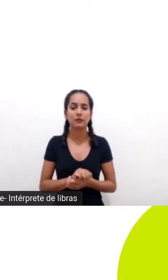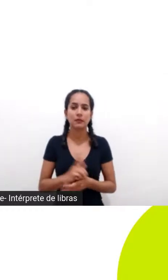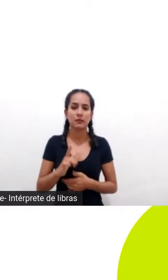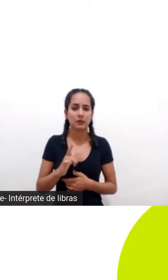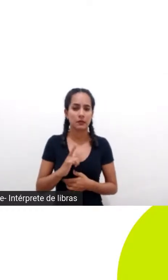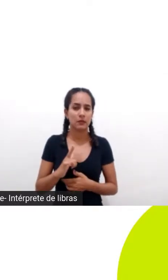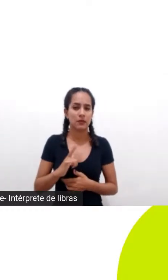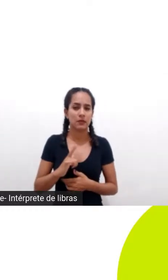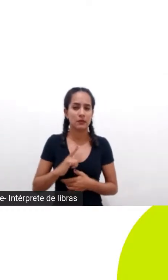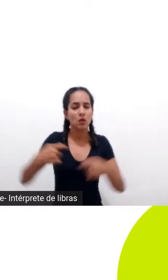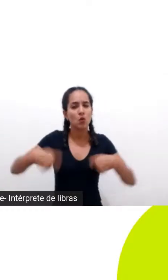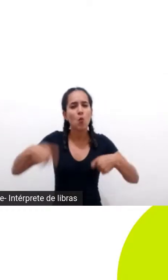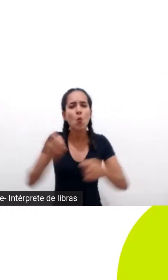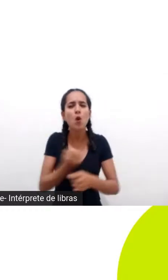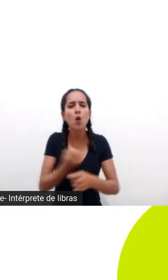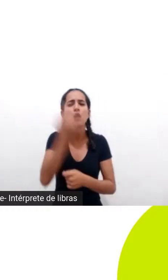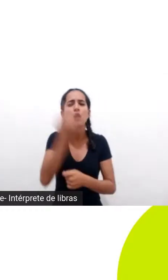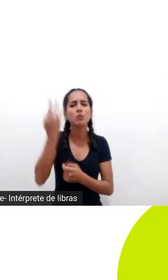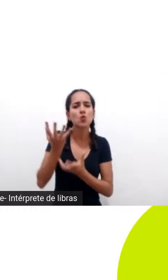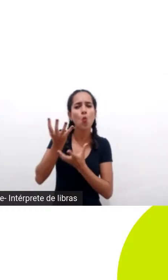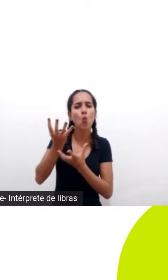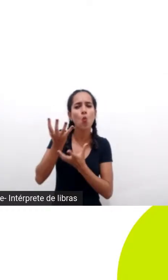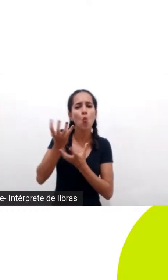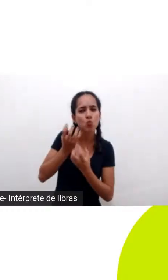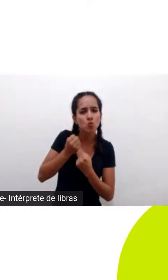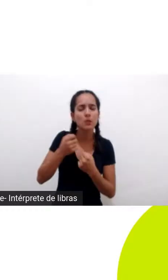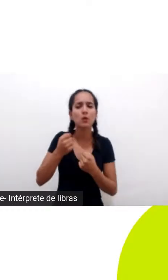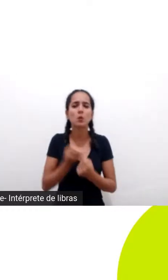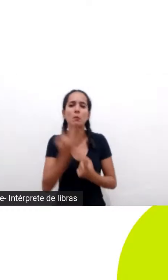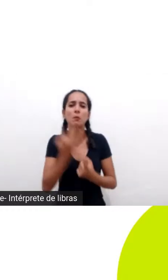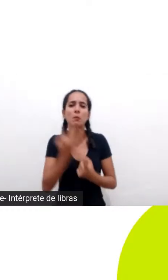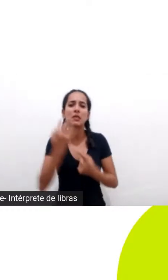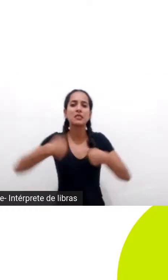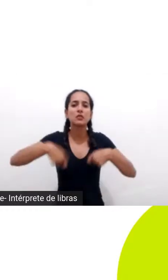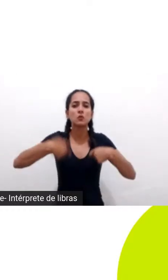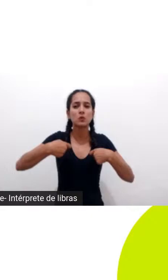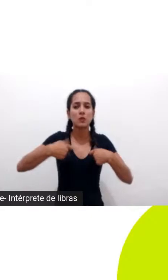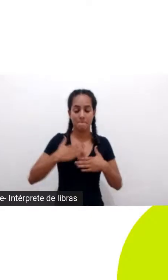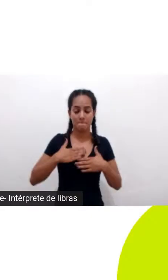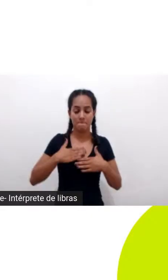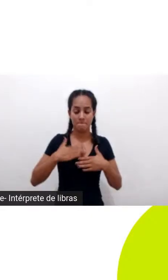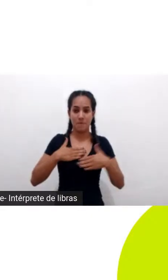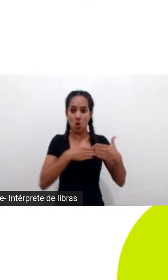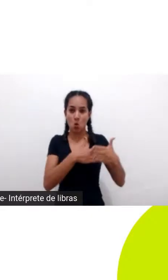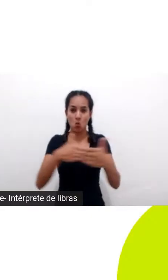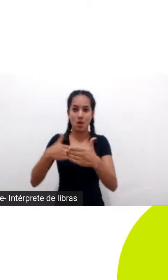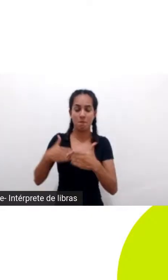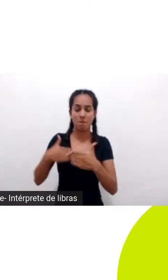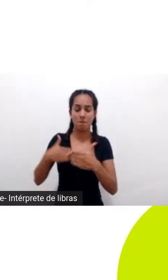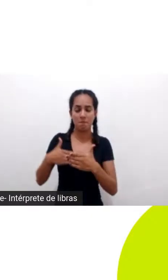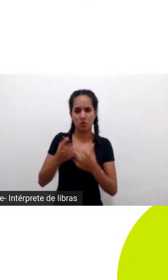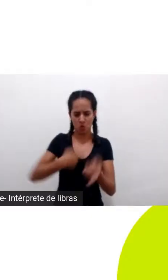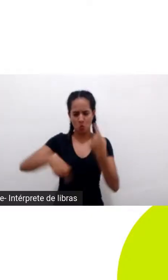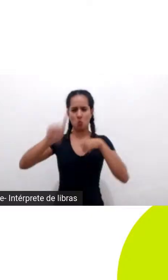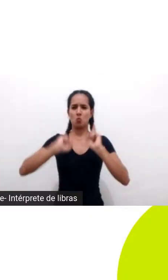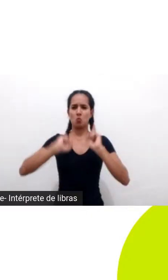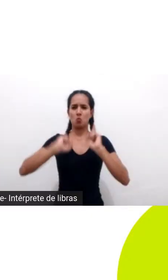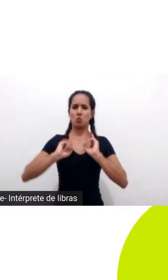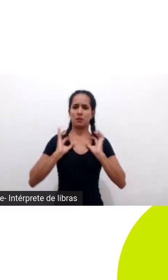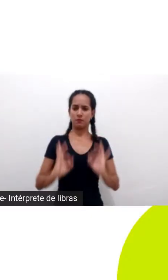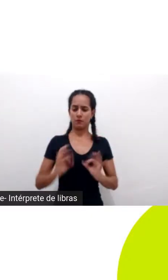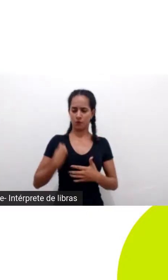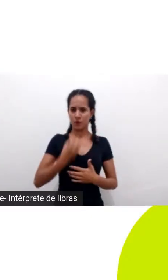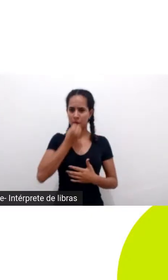preciso consumir prata plena e o quanto eu preciso ter e qual que o meu limite como ser humano para estar bem para estar pleno obviamente